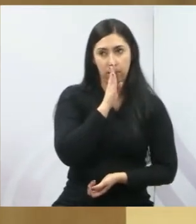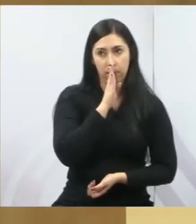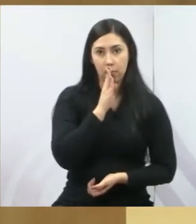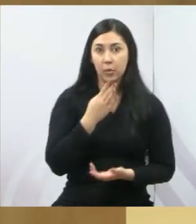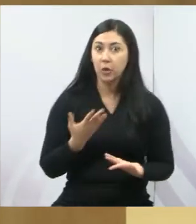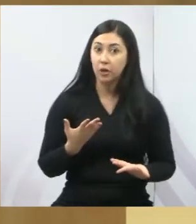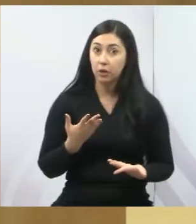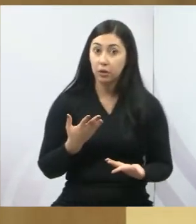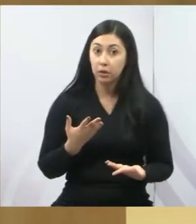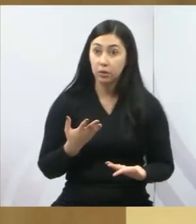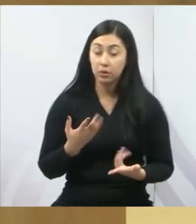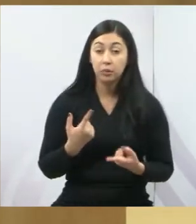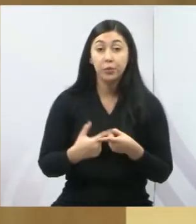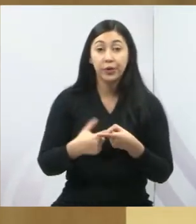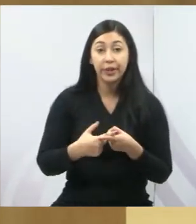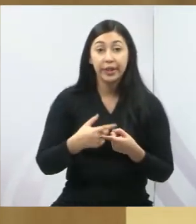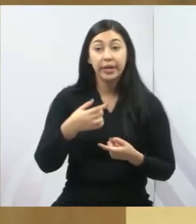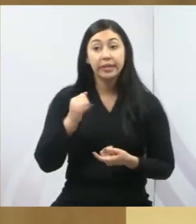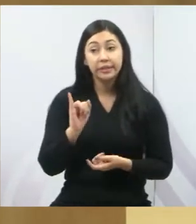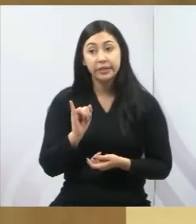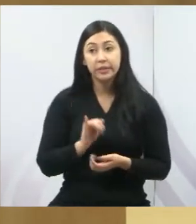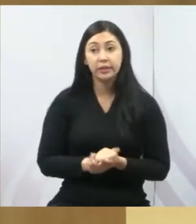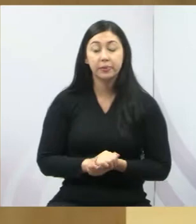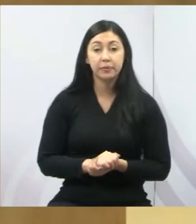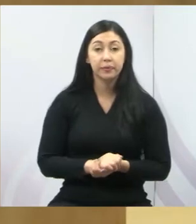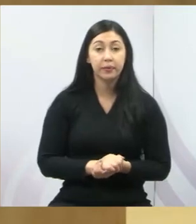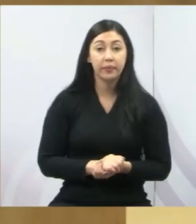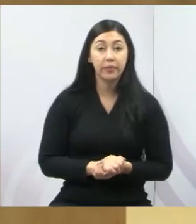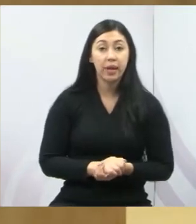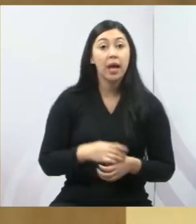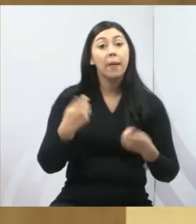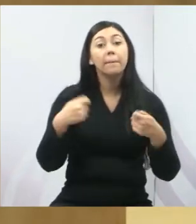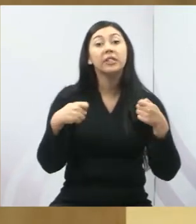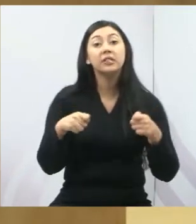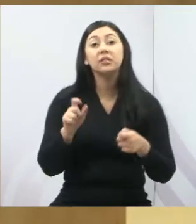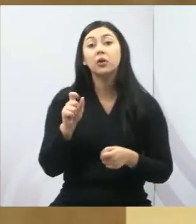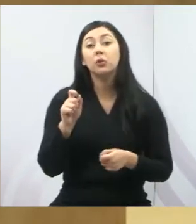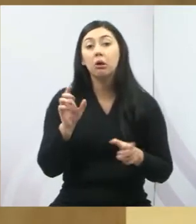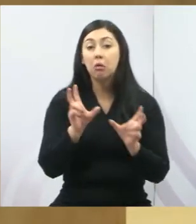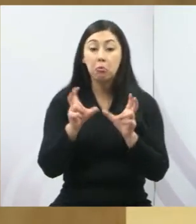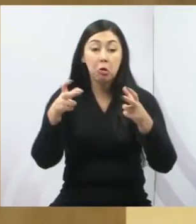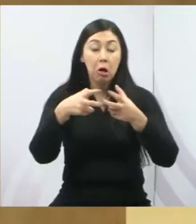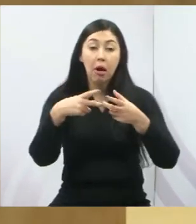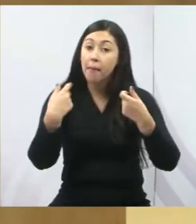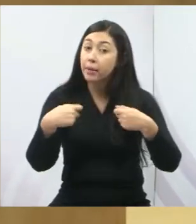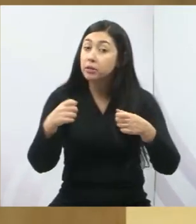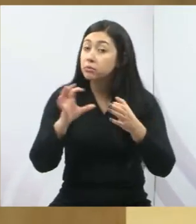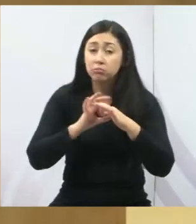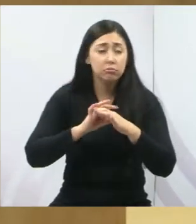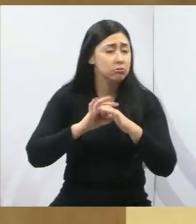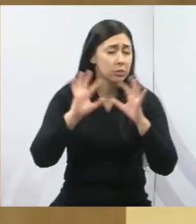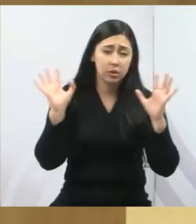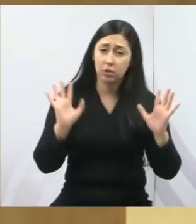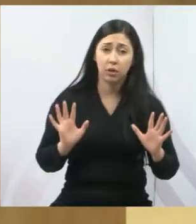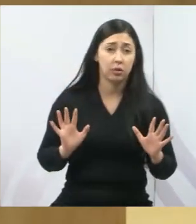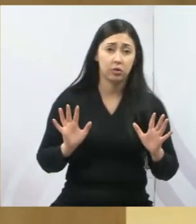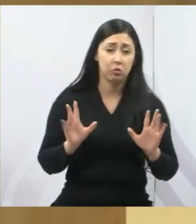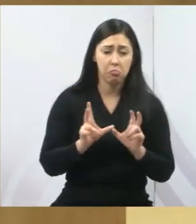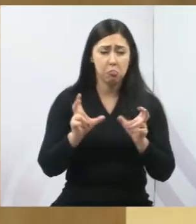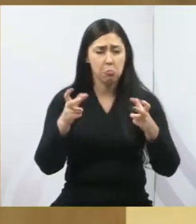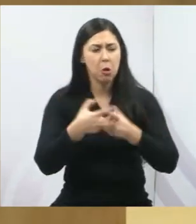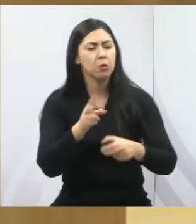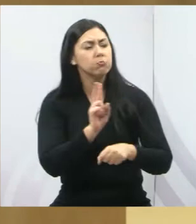necessárias. Porque se tem uma coisa que tem que haver, a câmara tem que ter liberdade. A câmara tem que ser um órgão de